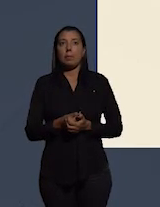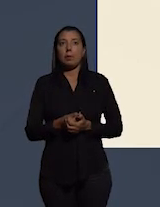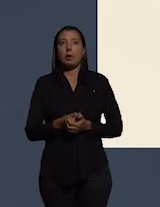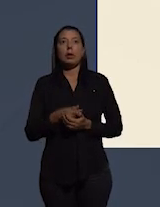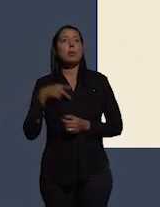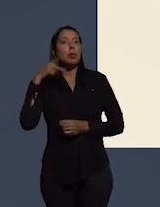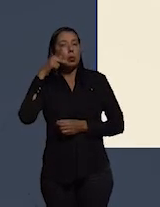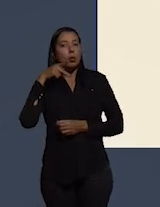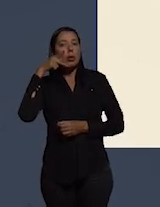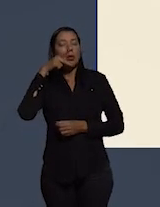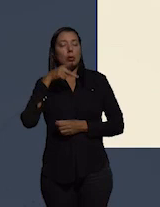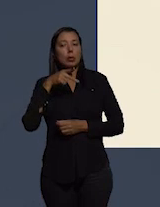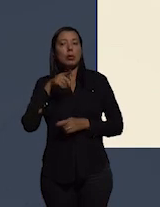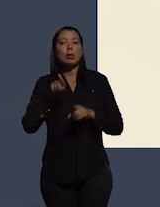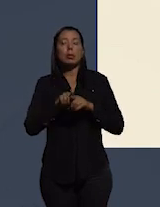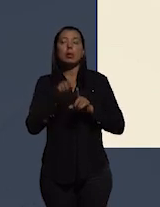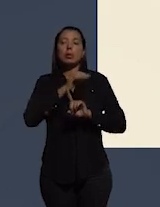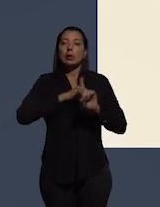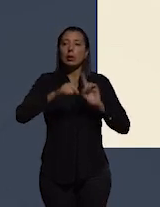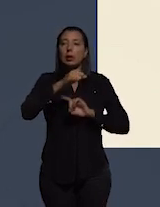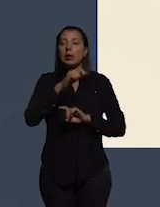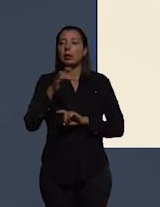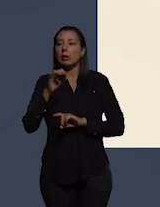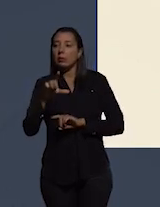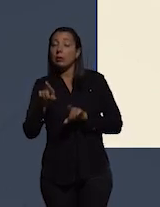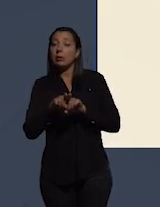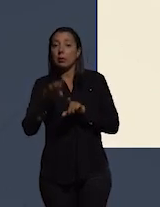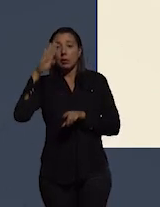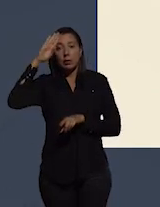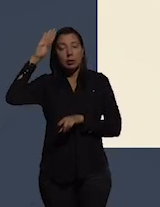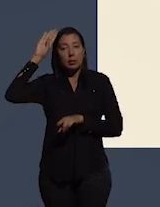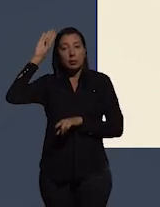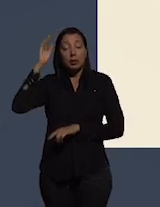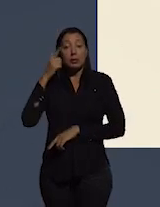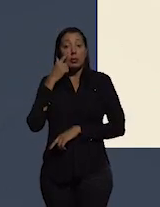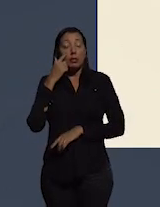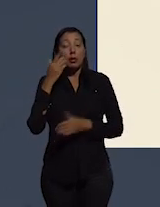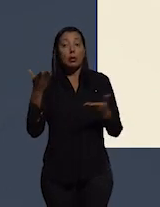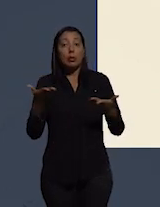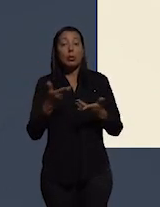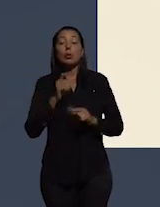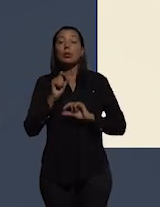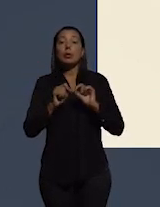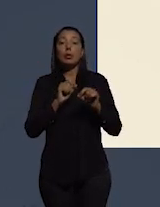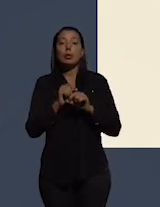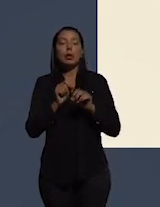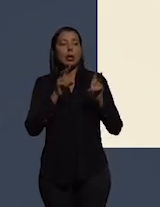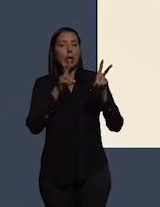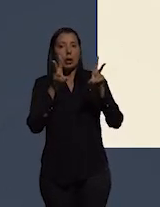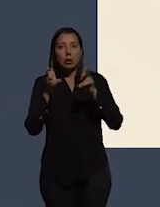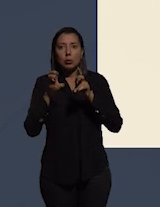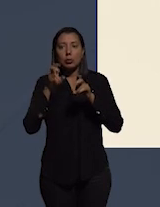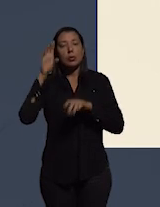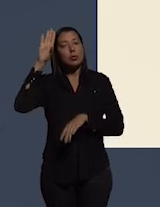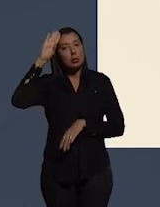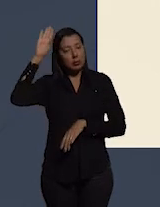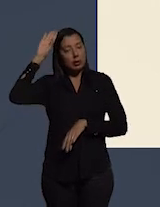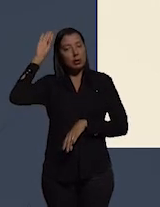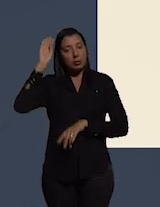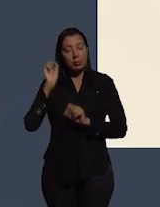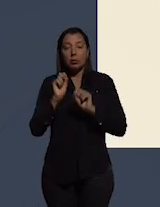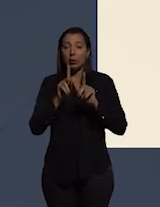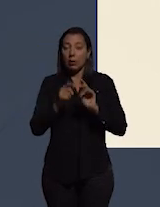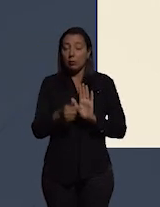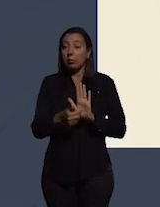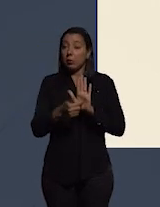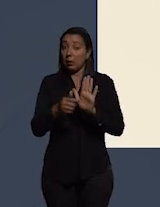procuradores, com sociedade civil, etc., com academia, mas o que vocês vão ver hoje é uma abordagem acadêmica. O que nós vamos tentar fazer